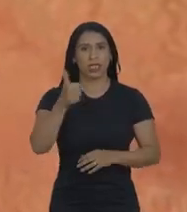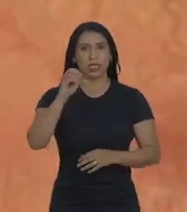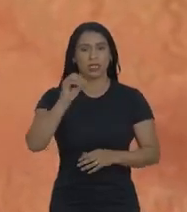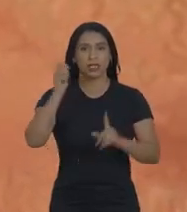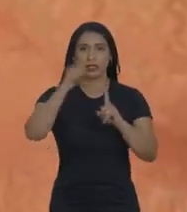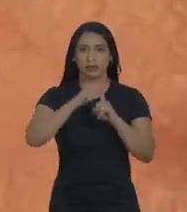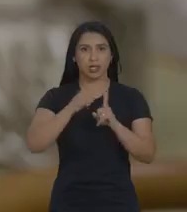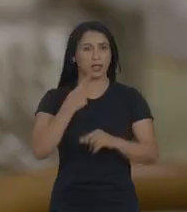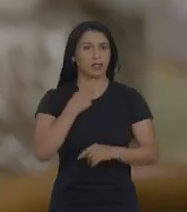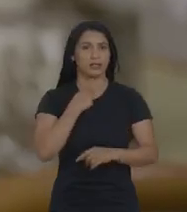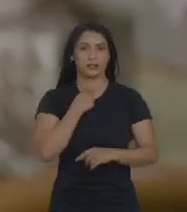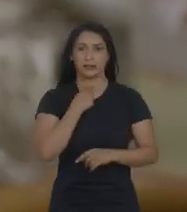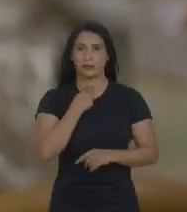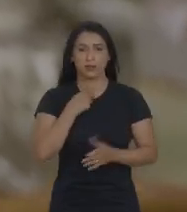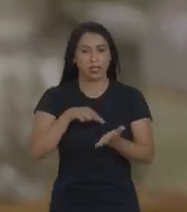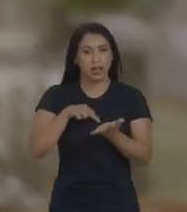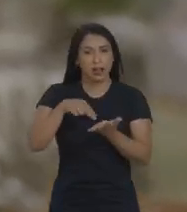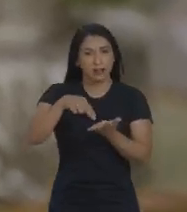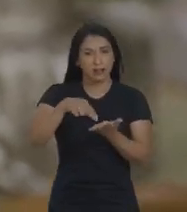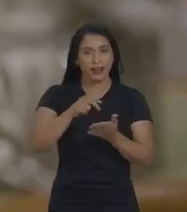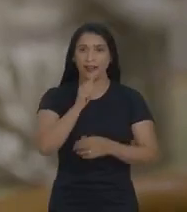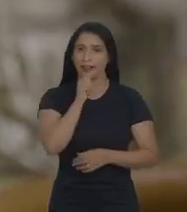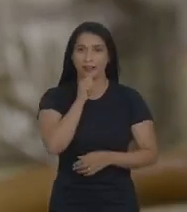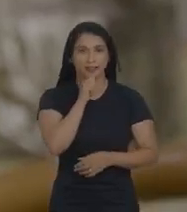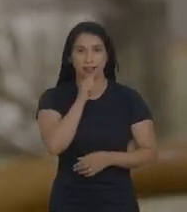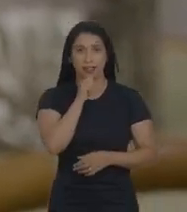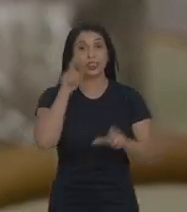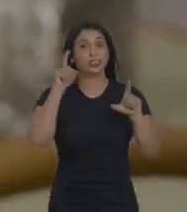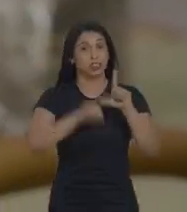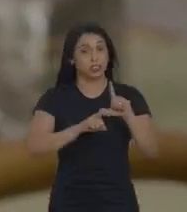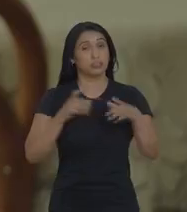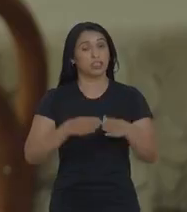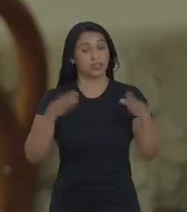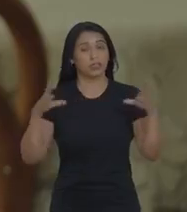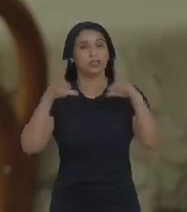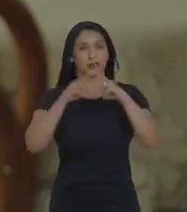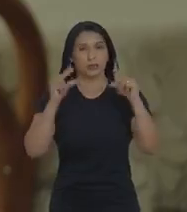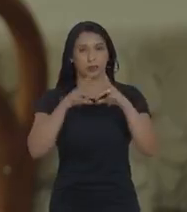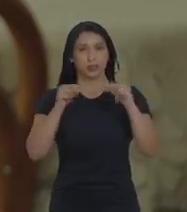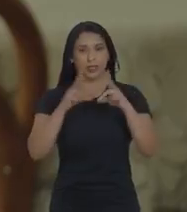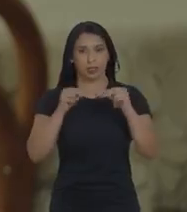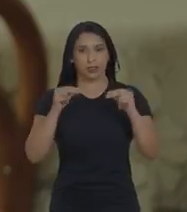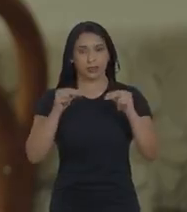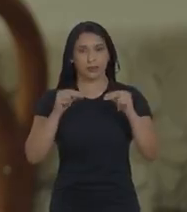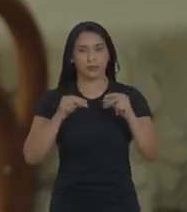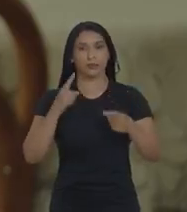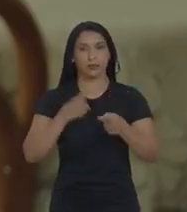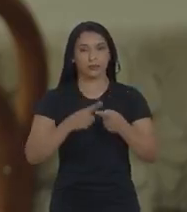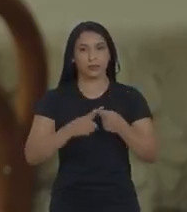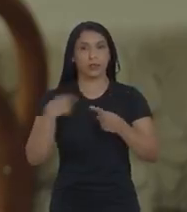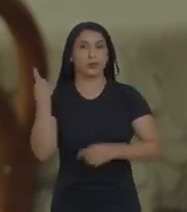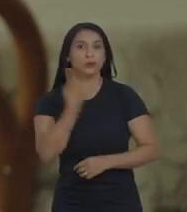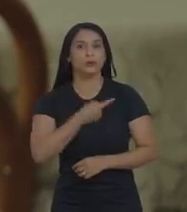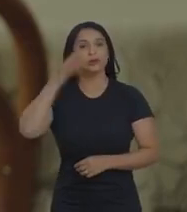ainda não andava. Acho que nós temos uma dívida grande com Brasília, porque Brasília se tornou o